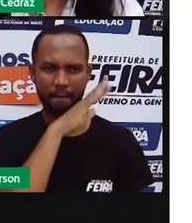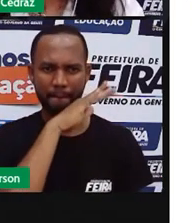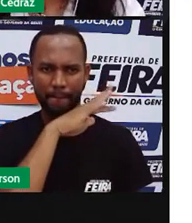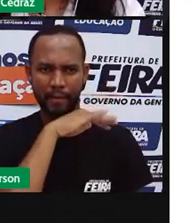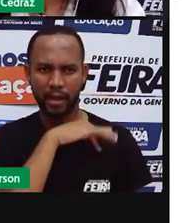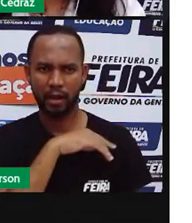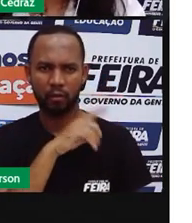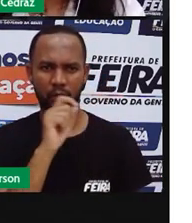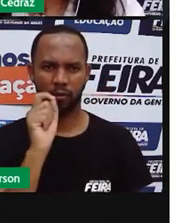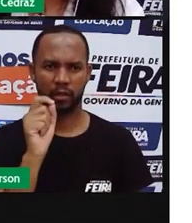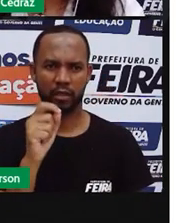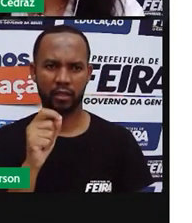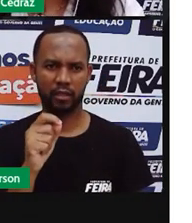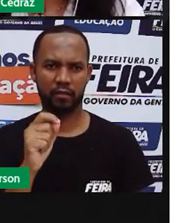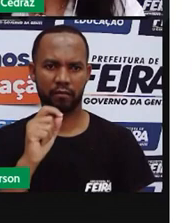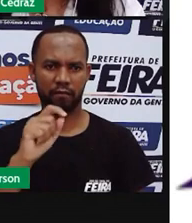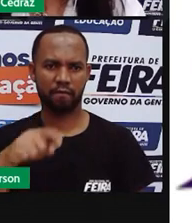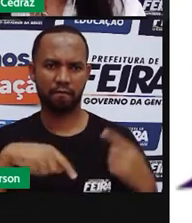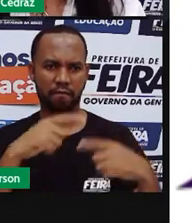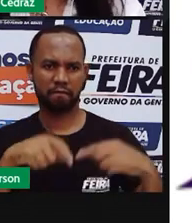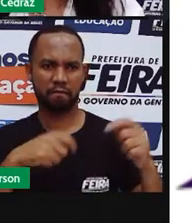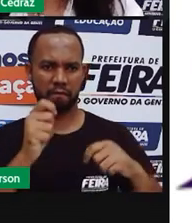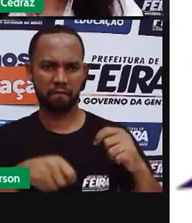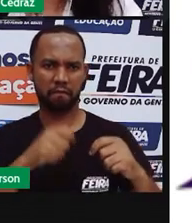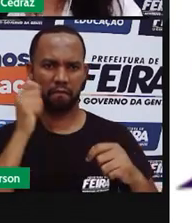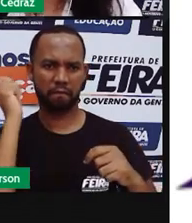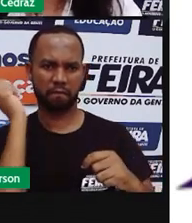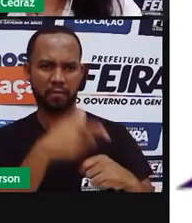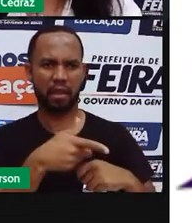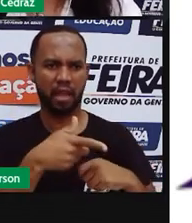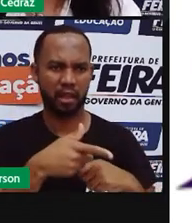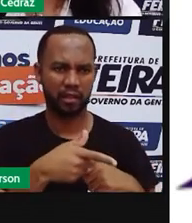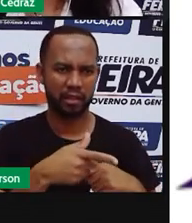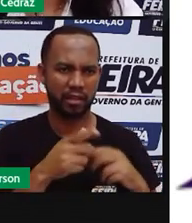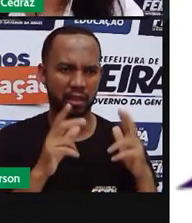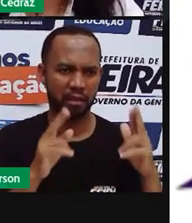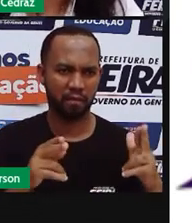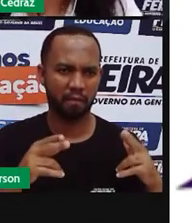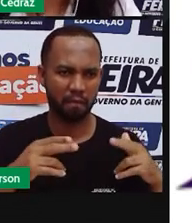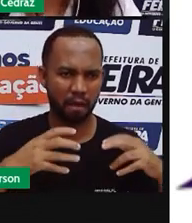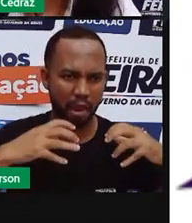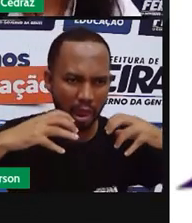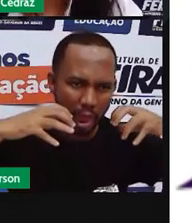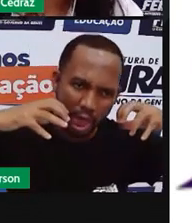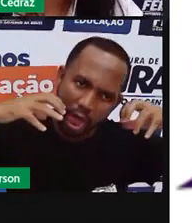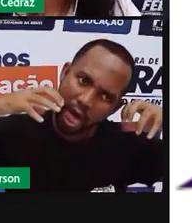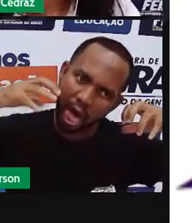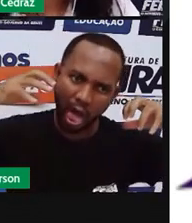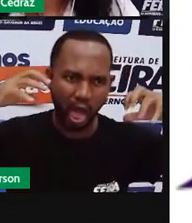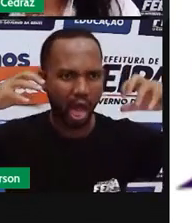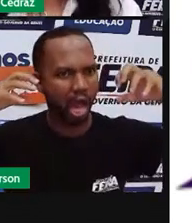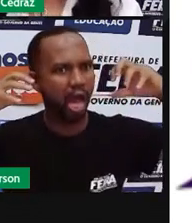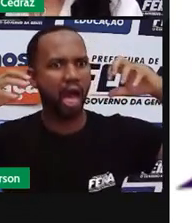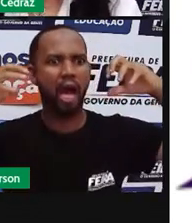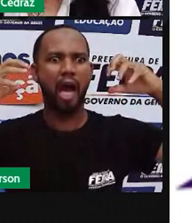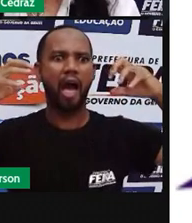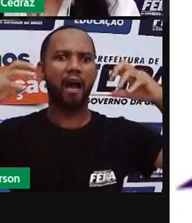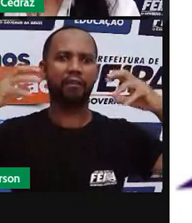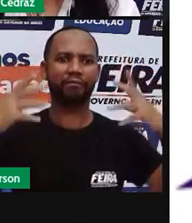maldição sobre o príncipe. E o transforma numa fera monstruosa.